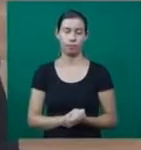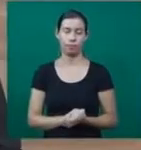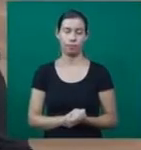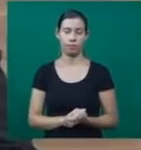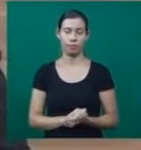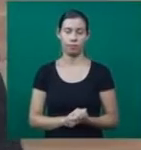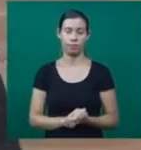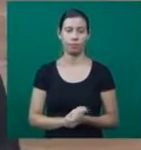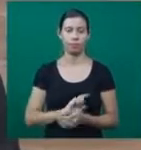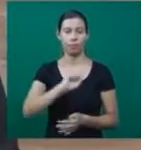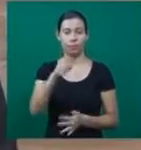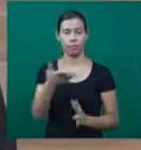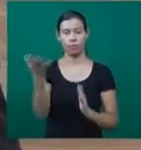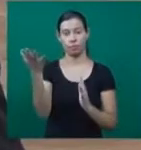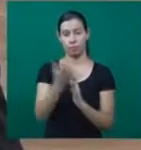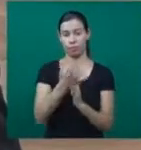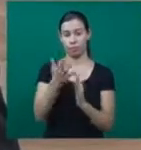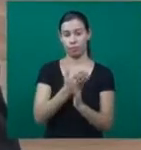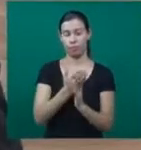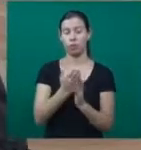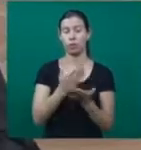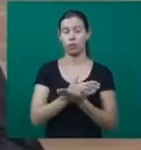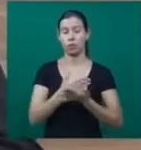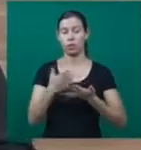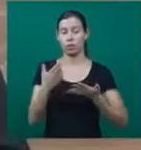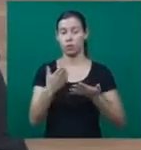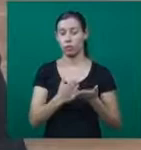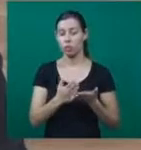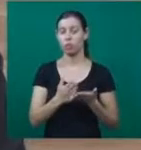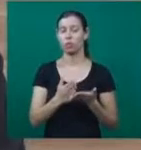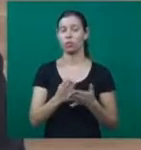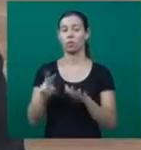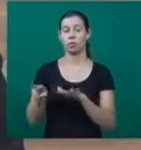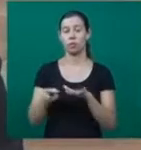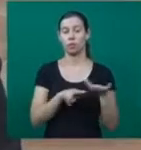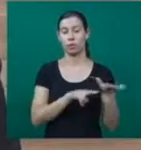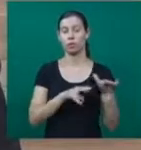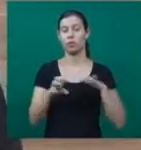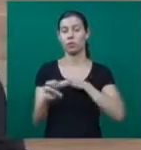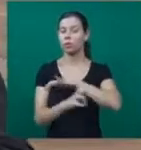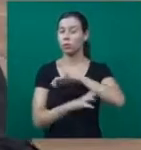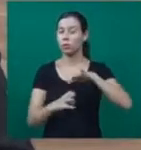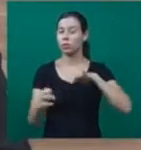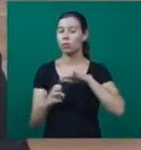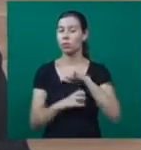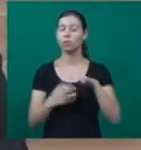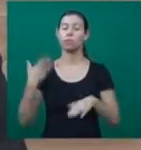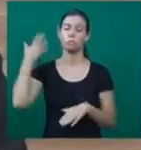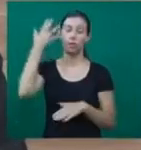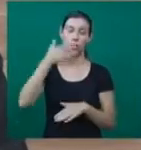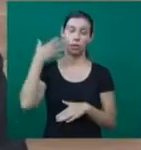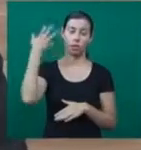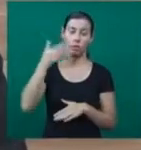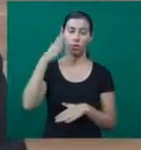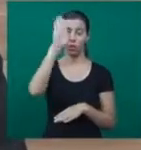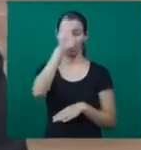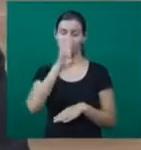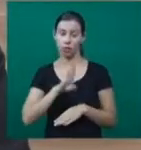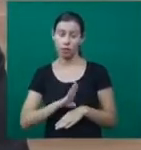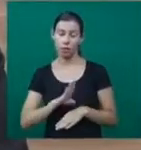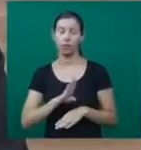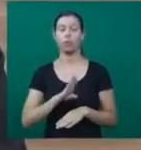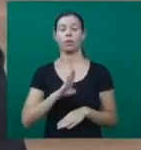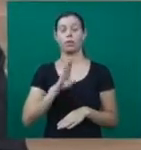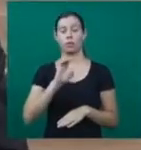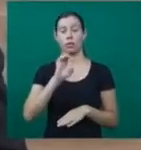E depois do intervalo, começou a semana do microempreendedor individual. Palestras e orientações de graça estão sendo oferecidas